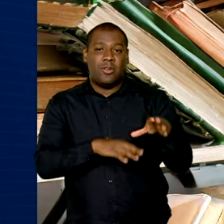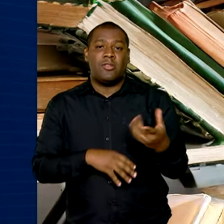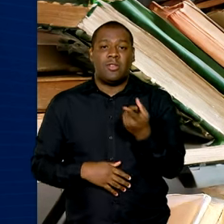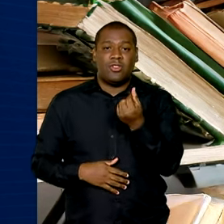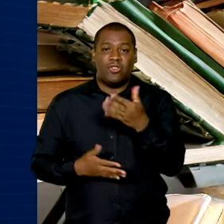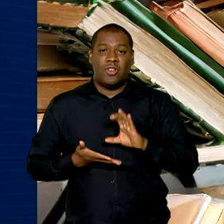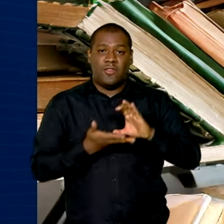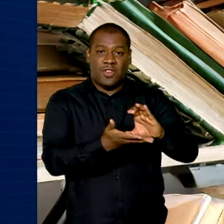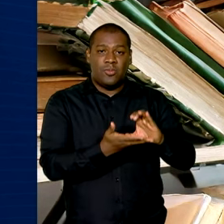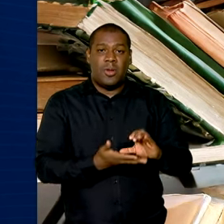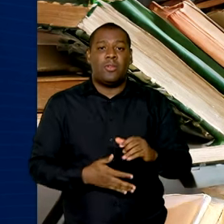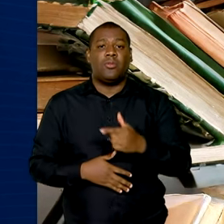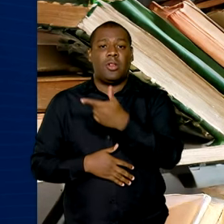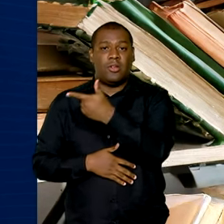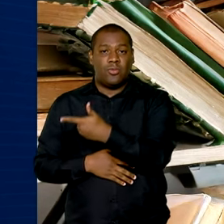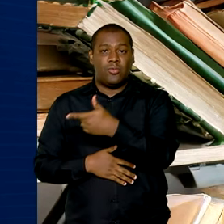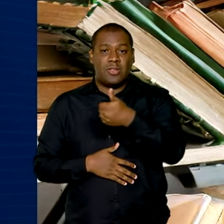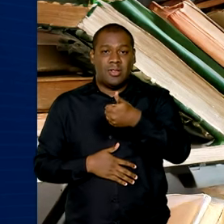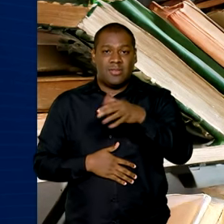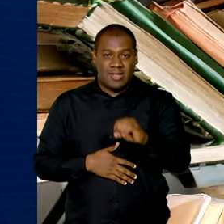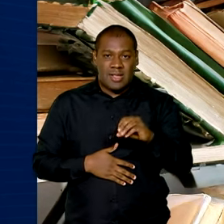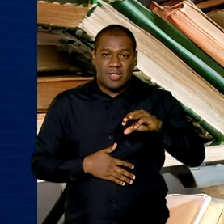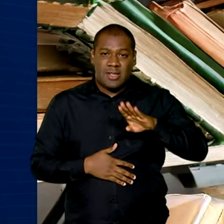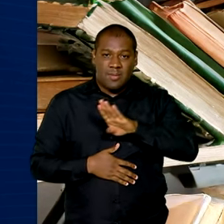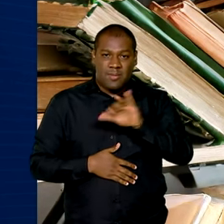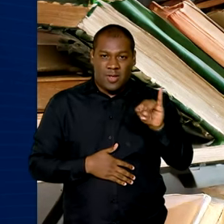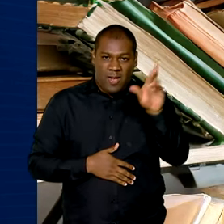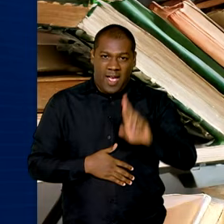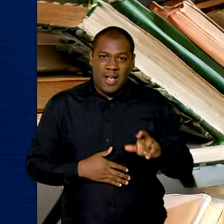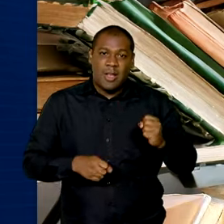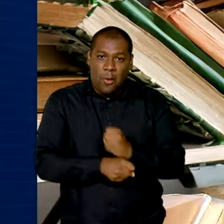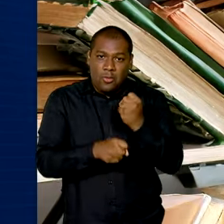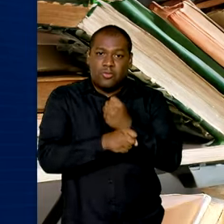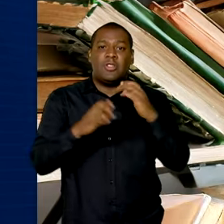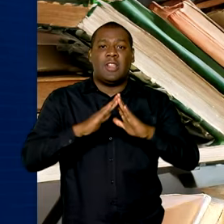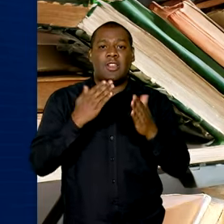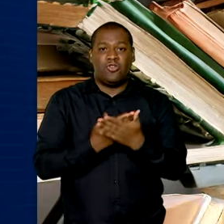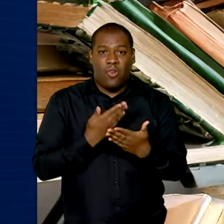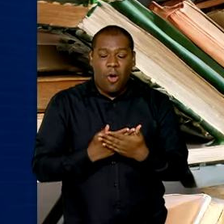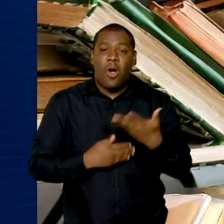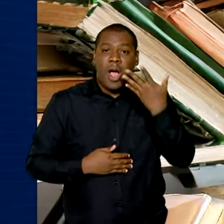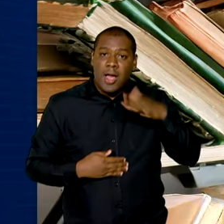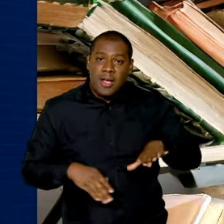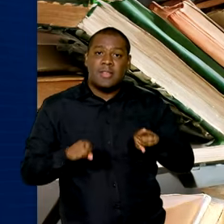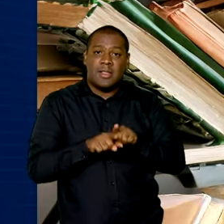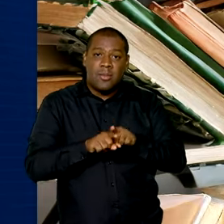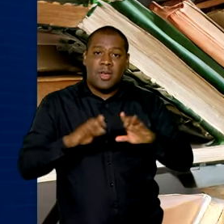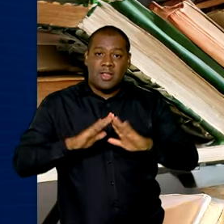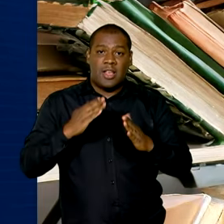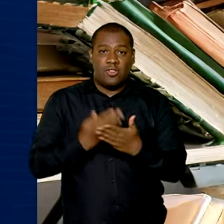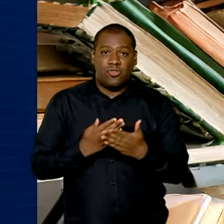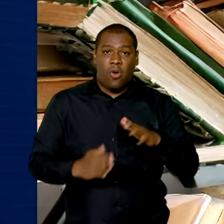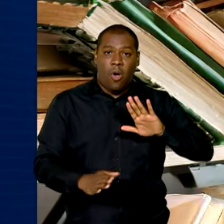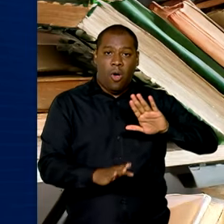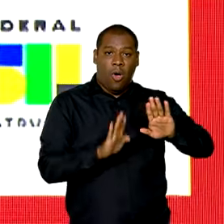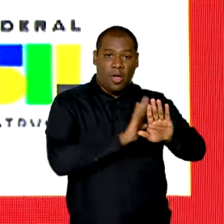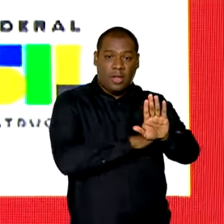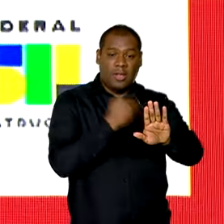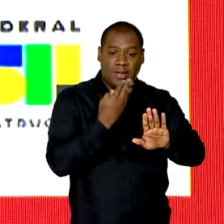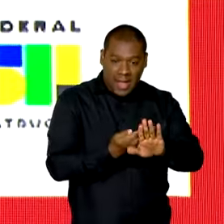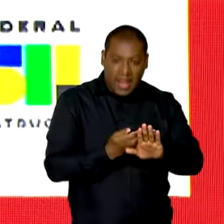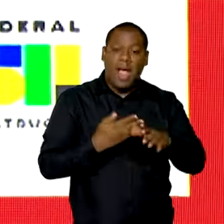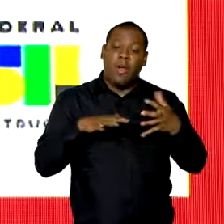reais na construção de escolas em tempo integral, creches e escolas de educação infantil, além do transporte escolar.